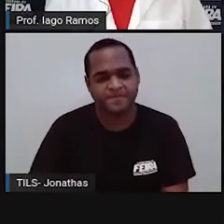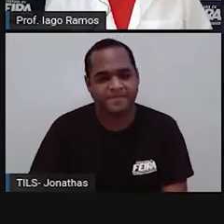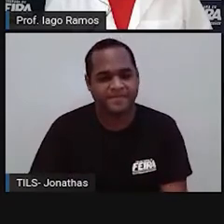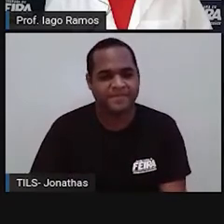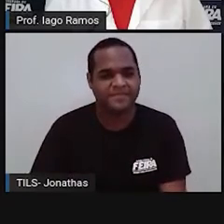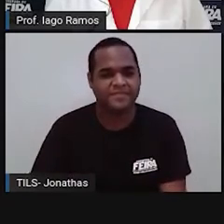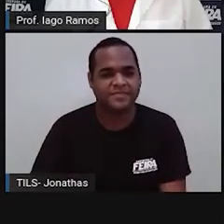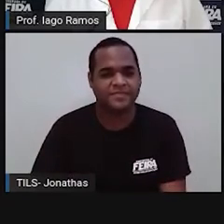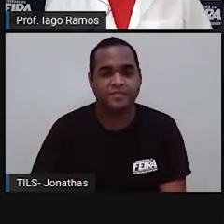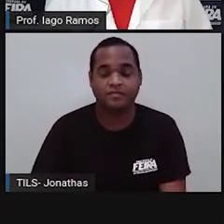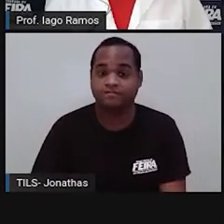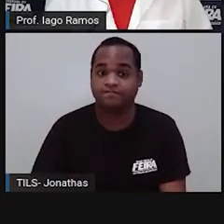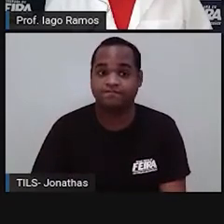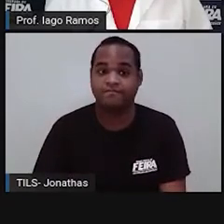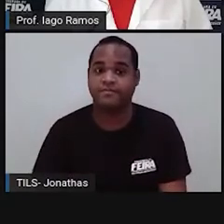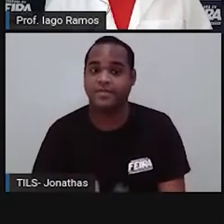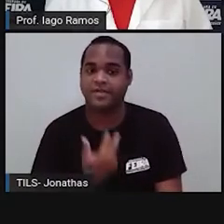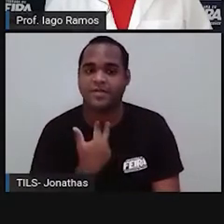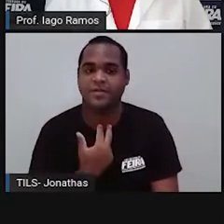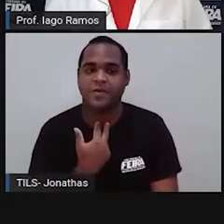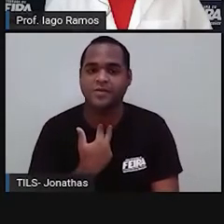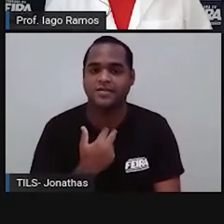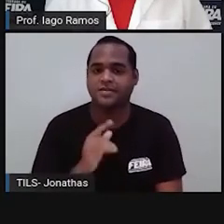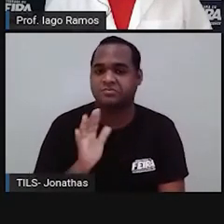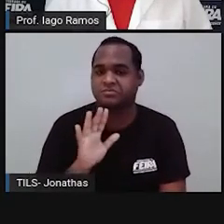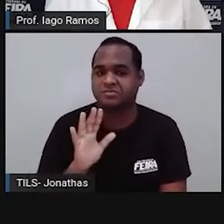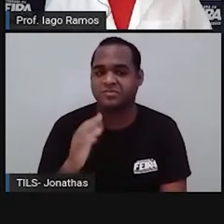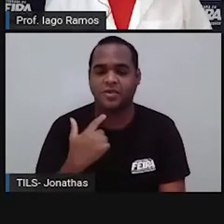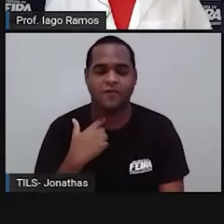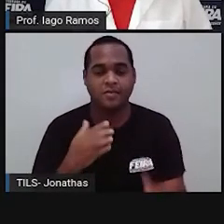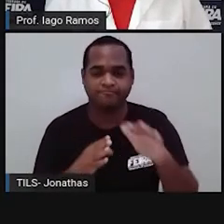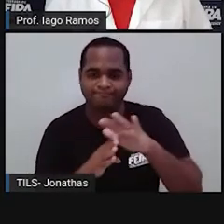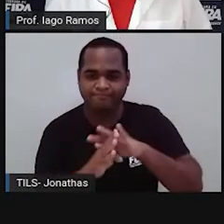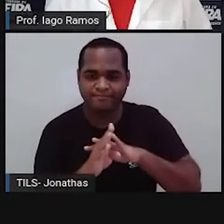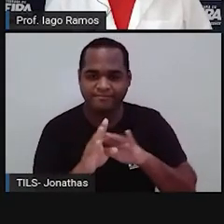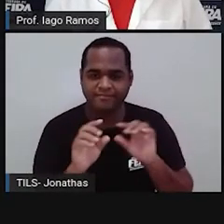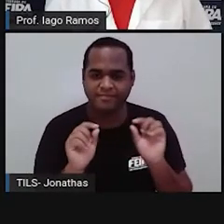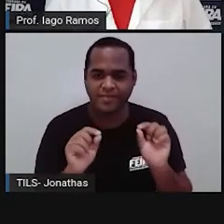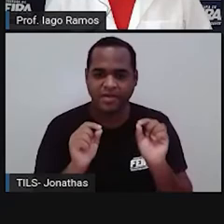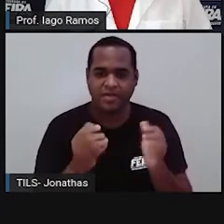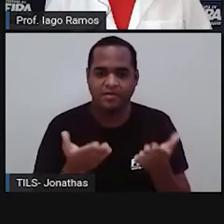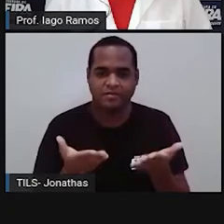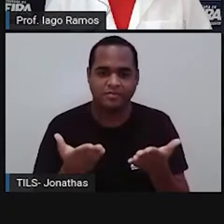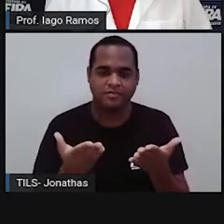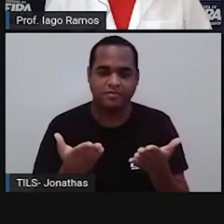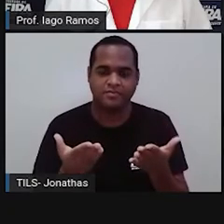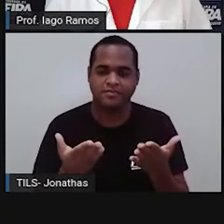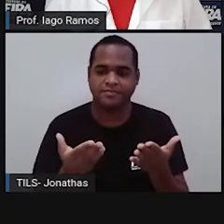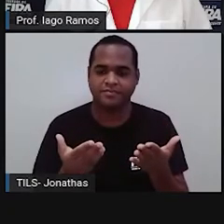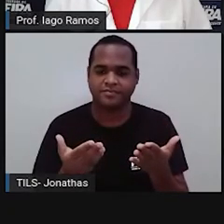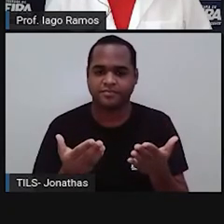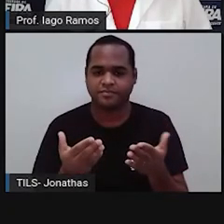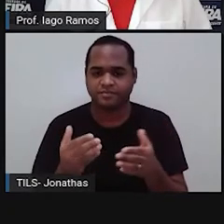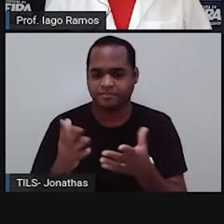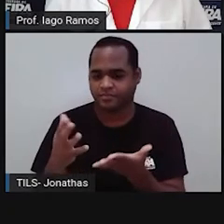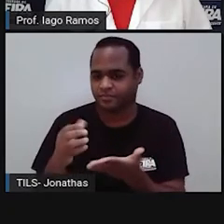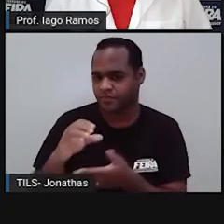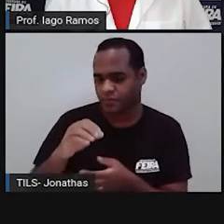Eu posso deixar... Opa, vou entrar aqui. Tem o formato de um cubo?